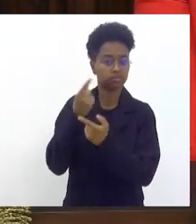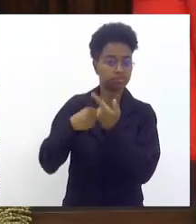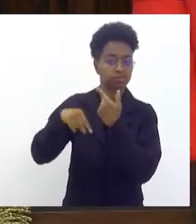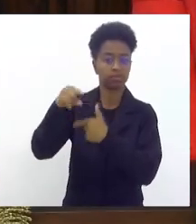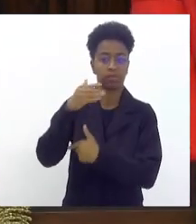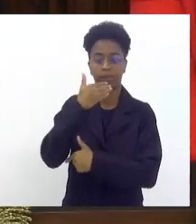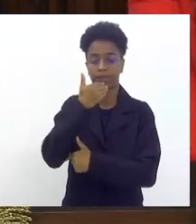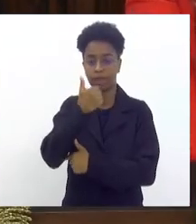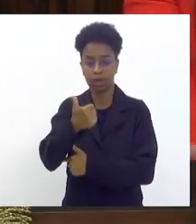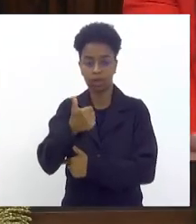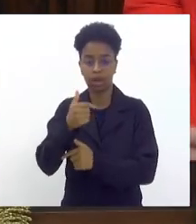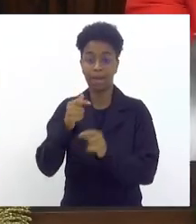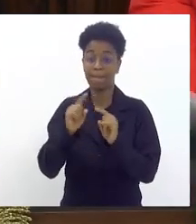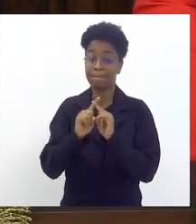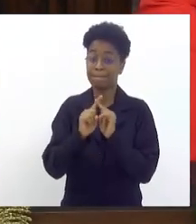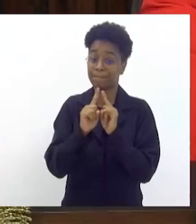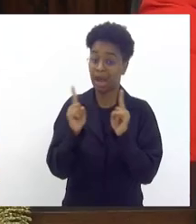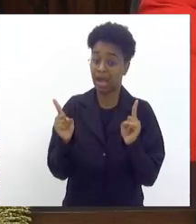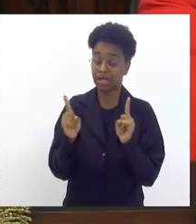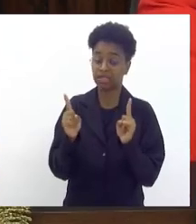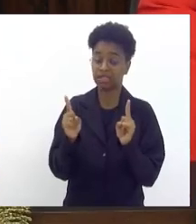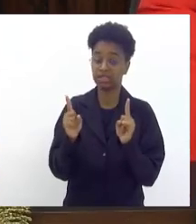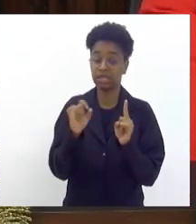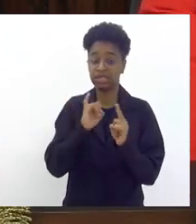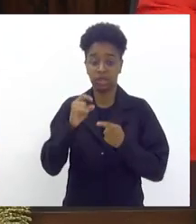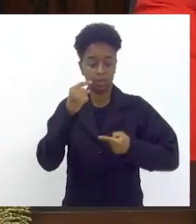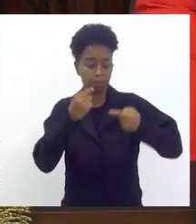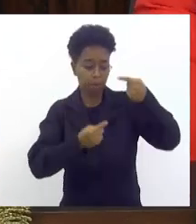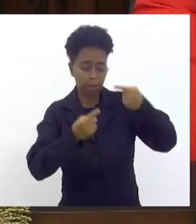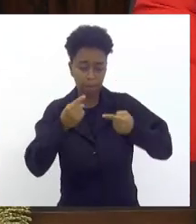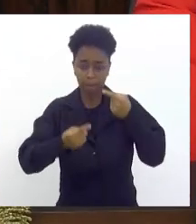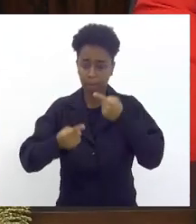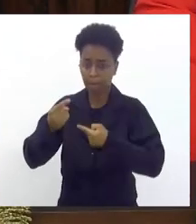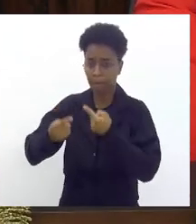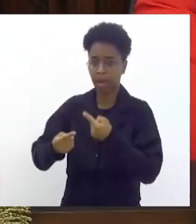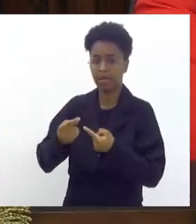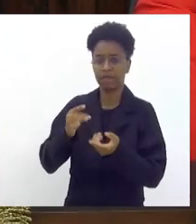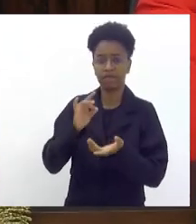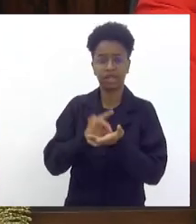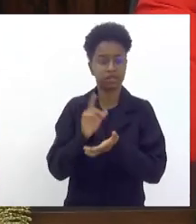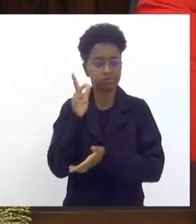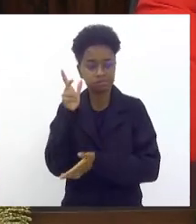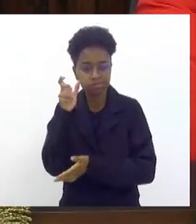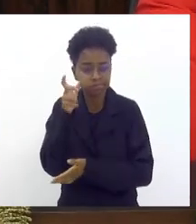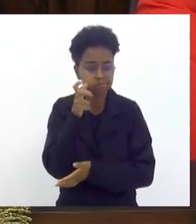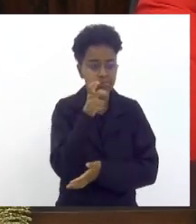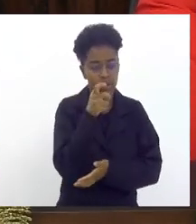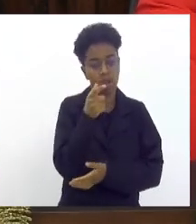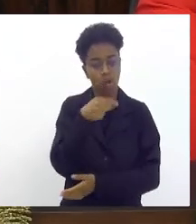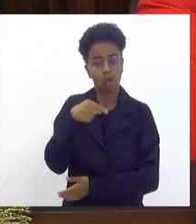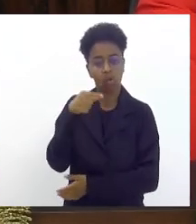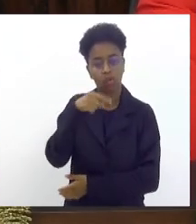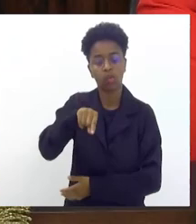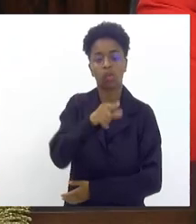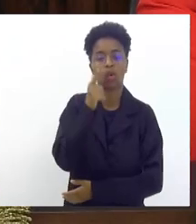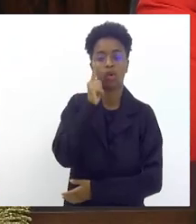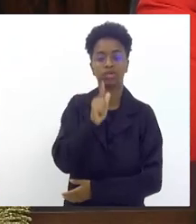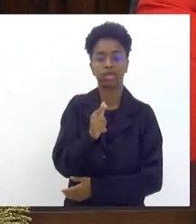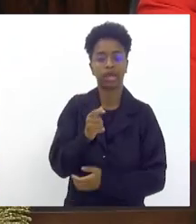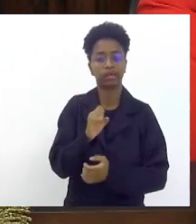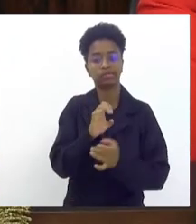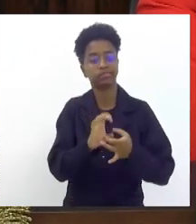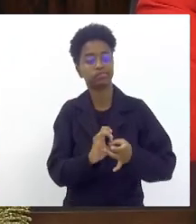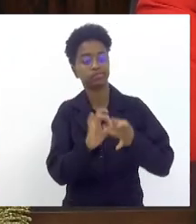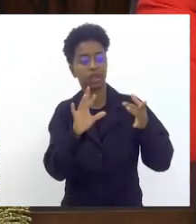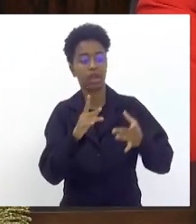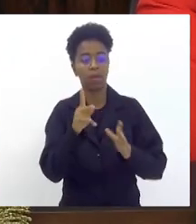sendo colocado no papel mas quando você faz o debate quando você realiza a escuta você dá oportunidade à população de